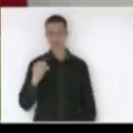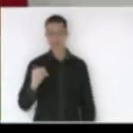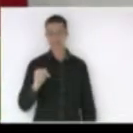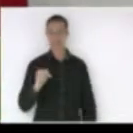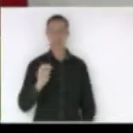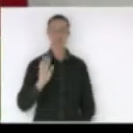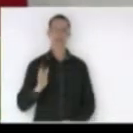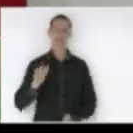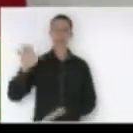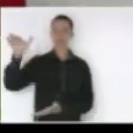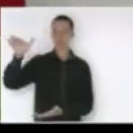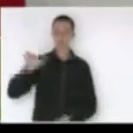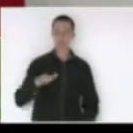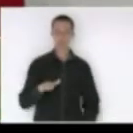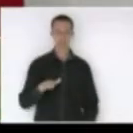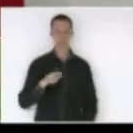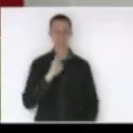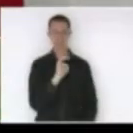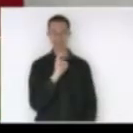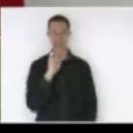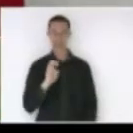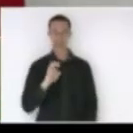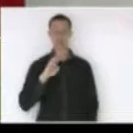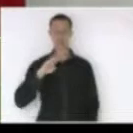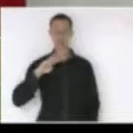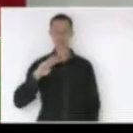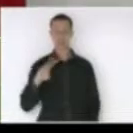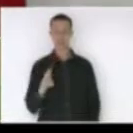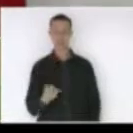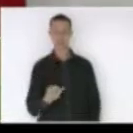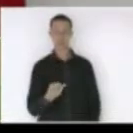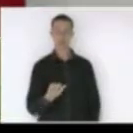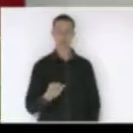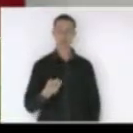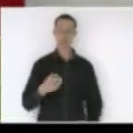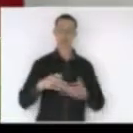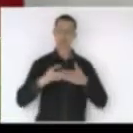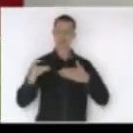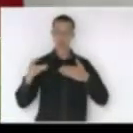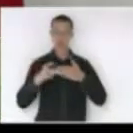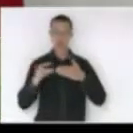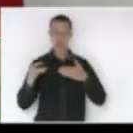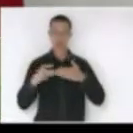55 milhões em dólares